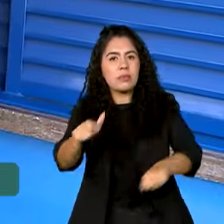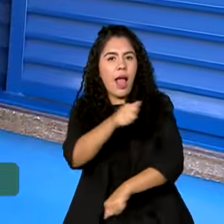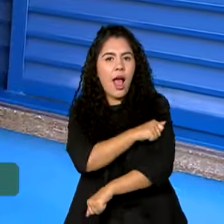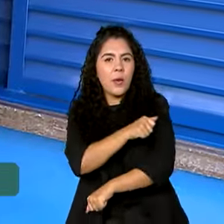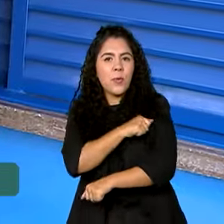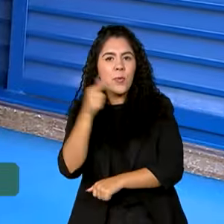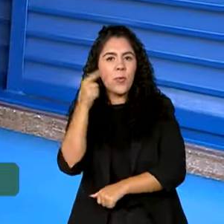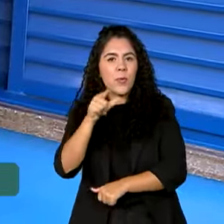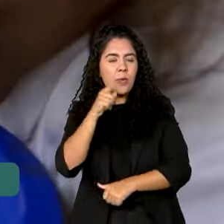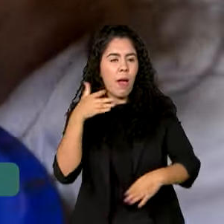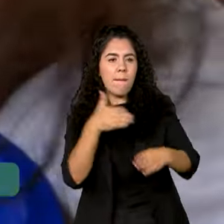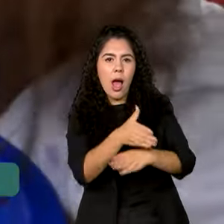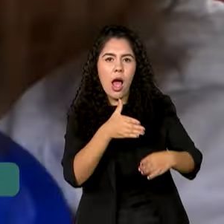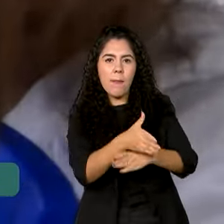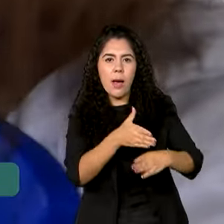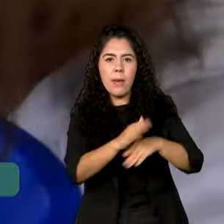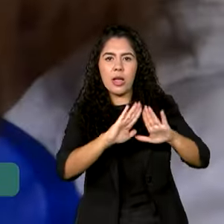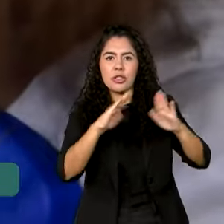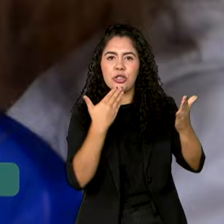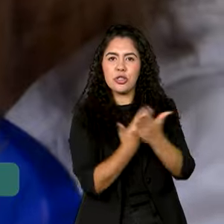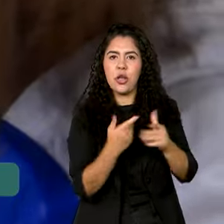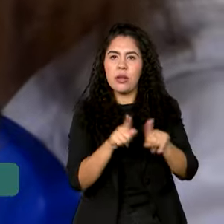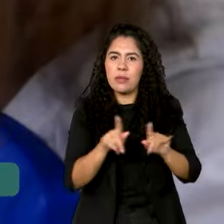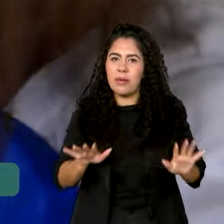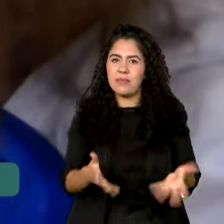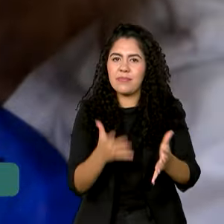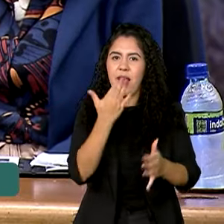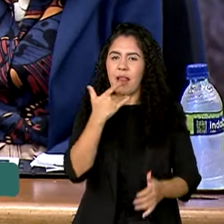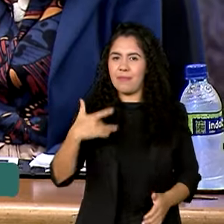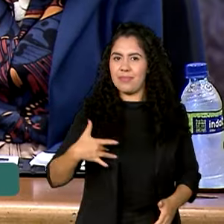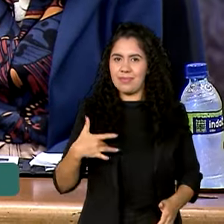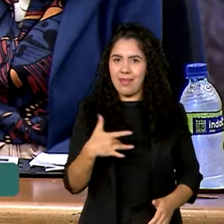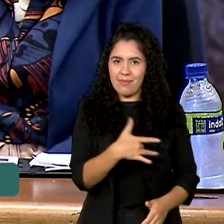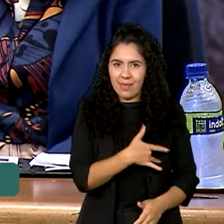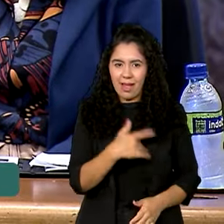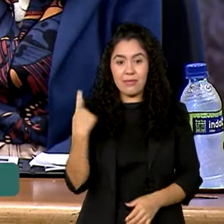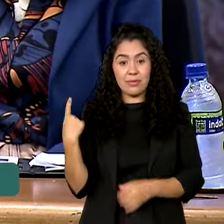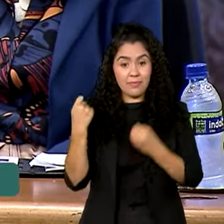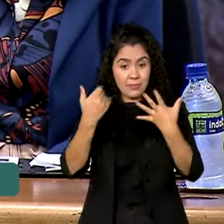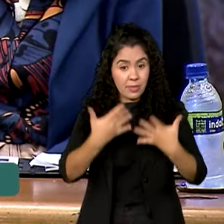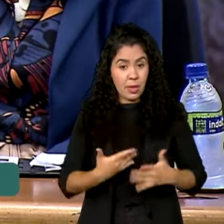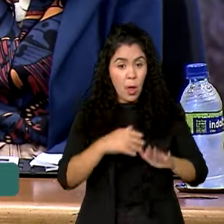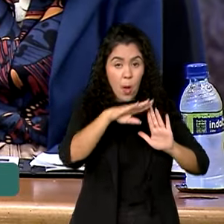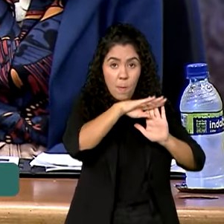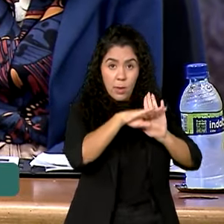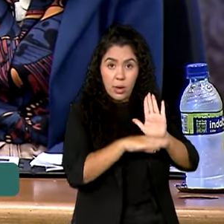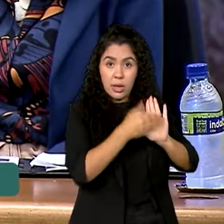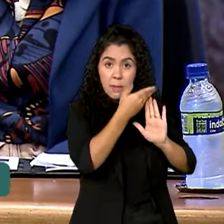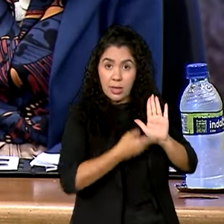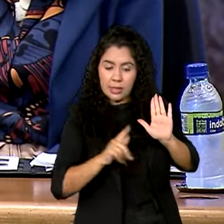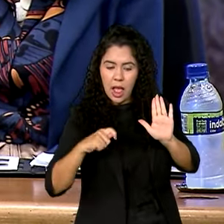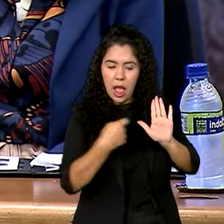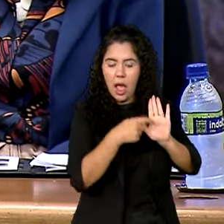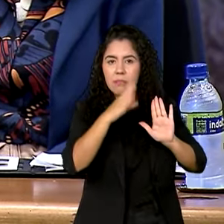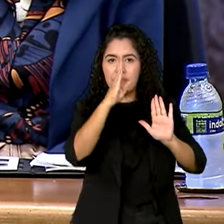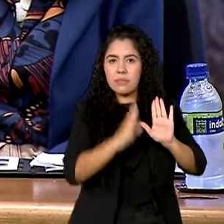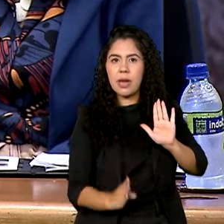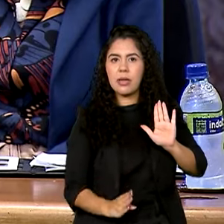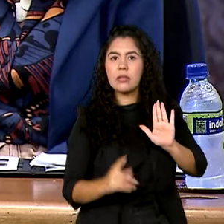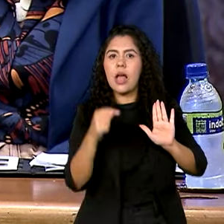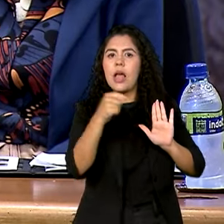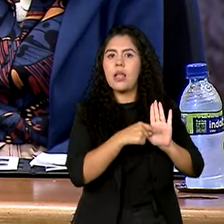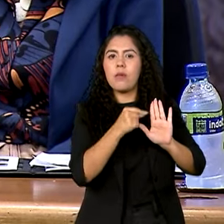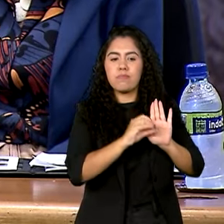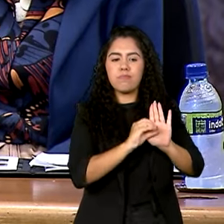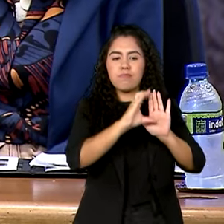e incentiva hábitos alimentares saudáveis. Nosso programa brasileiro tem um aporte anual em torno de um